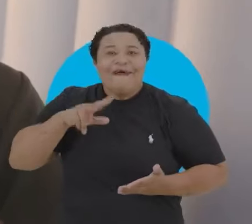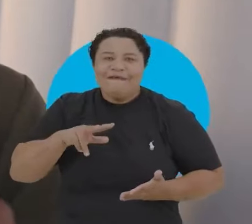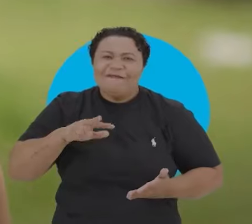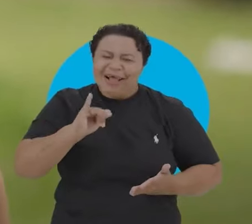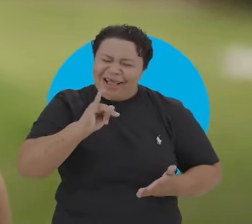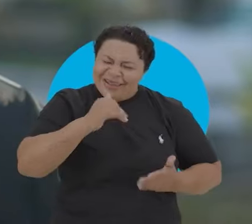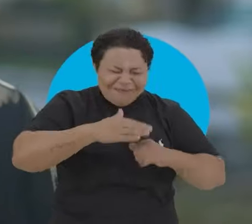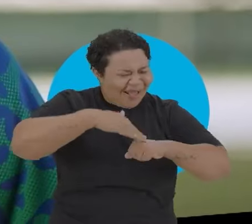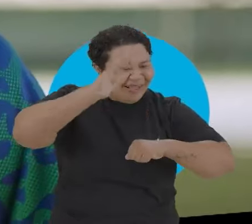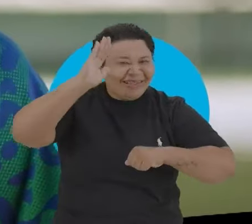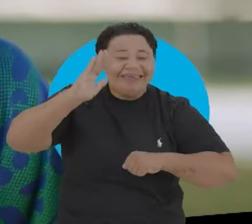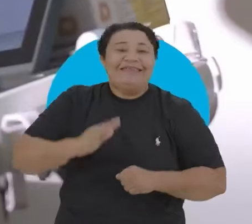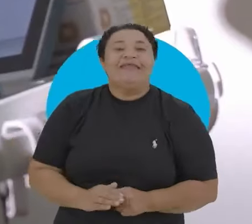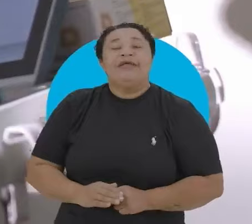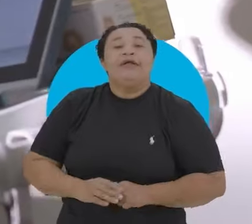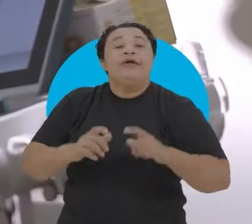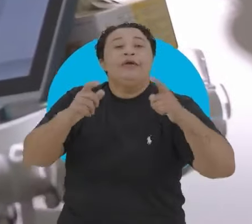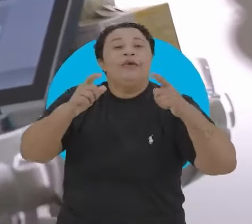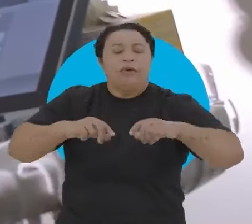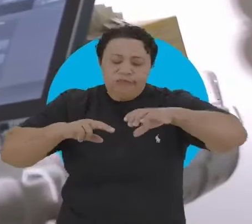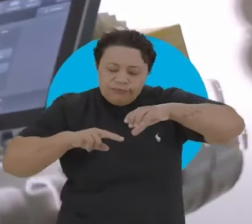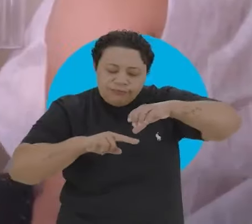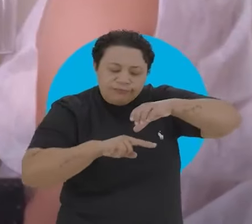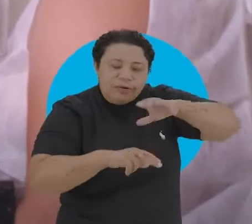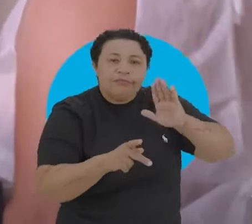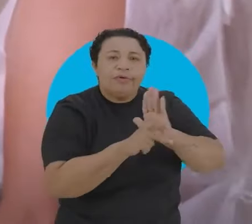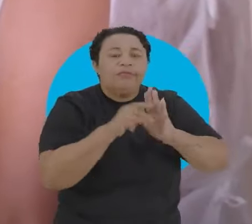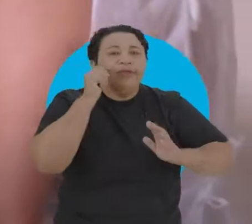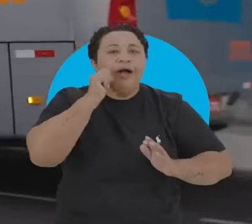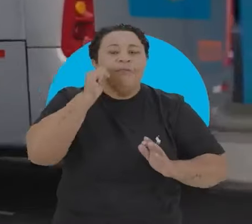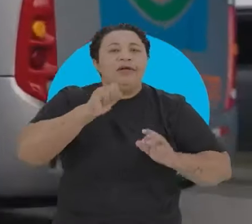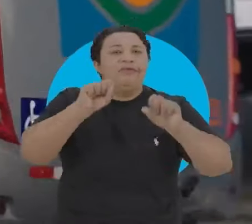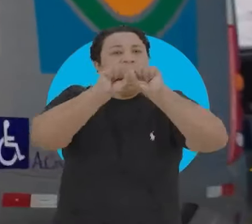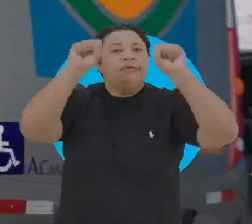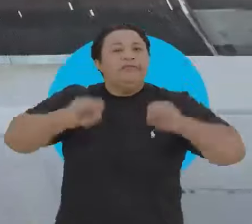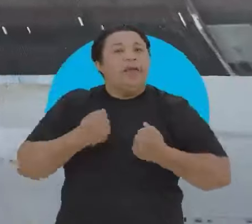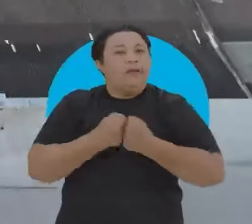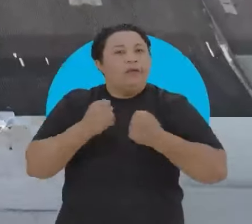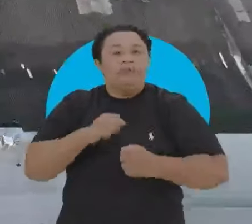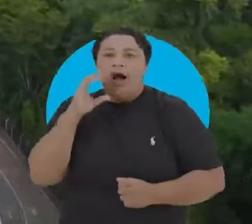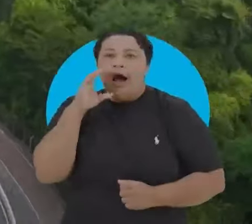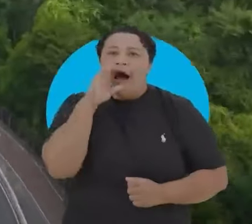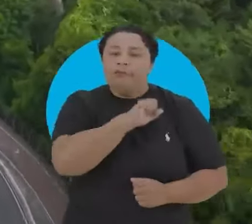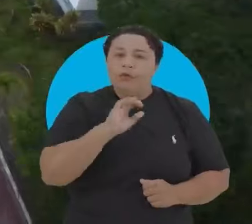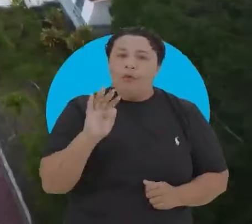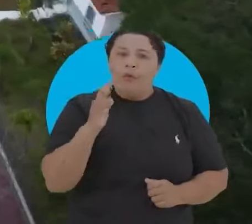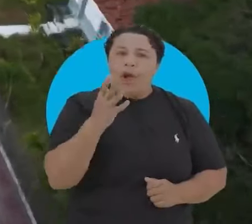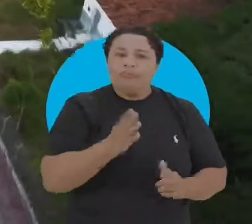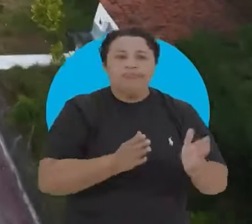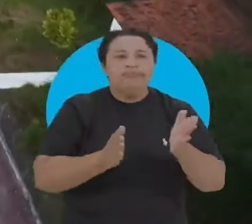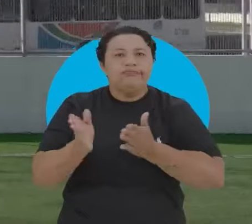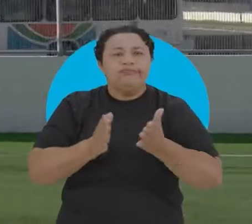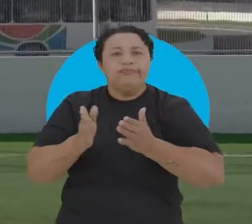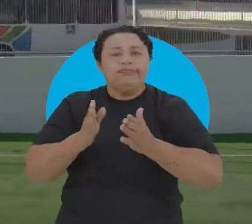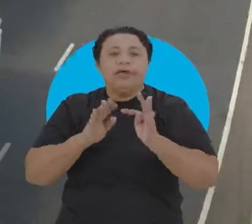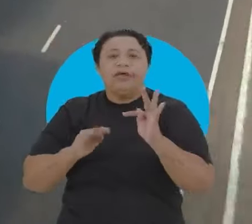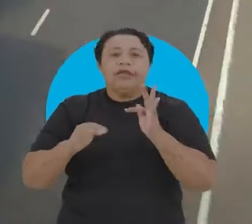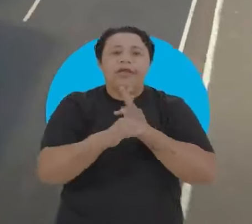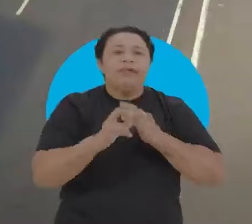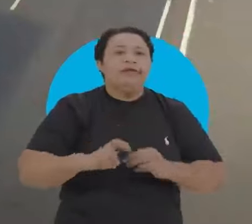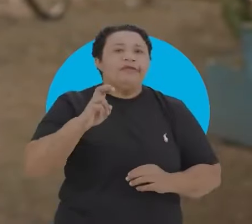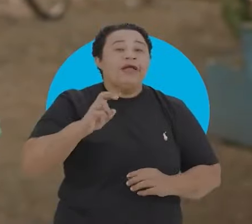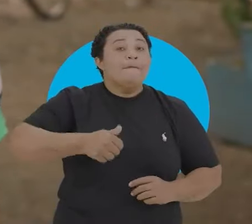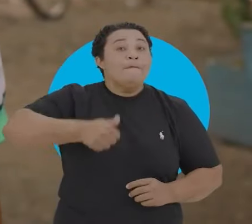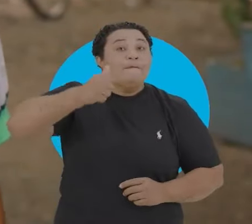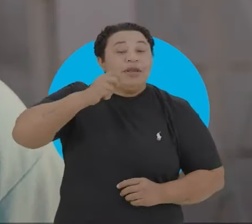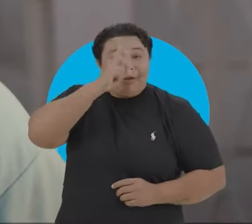de Diagnóstico de Imagem da Mulher Novo sistema de ônibus rápido Com 4 corredores e 5 terminais